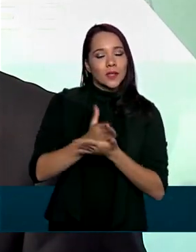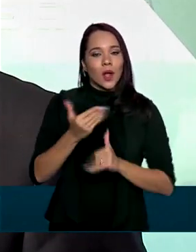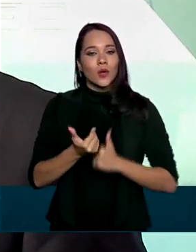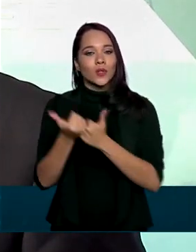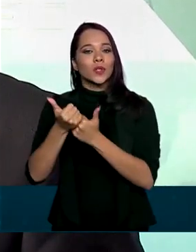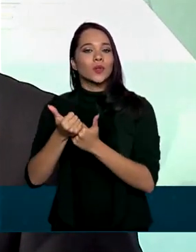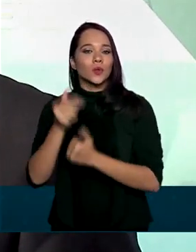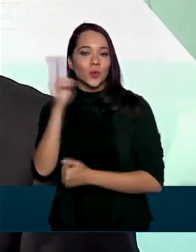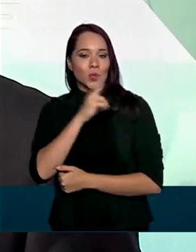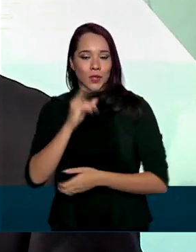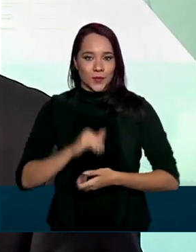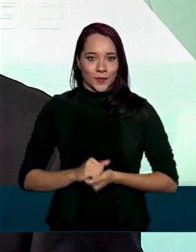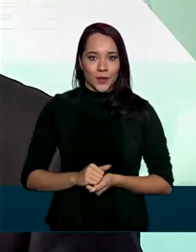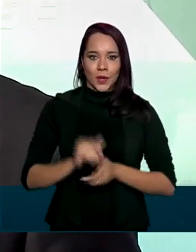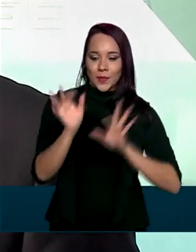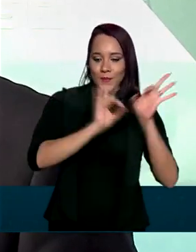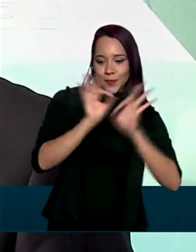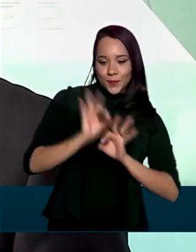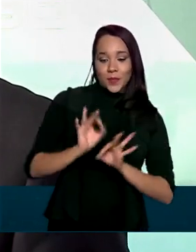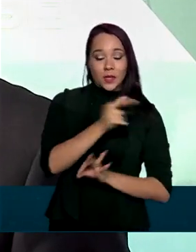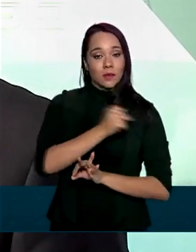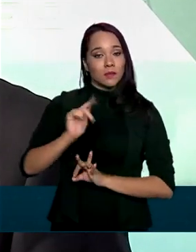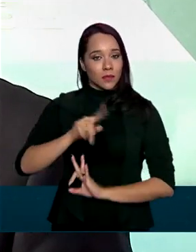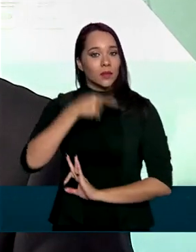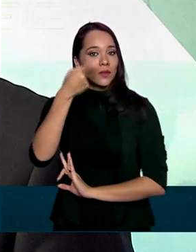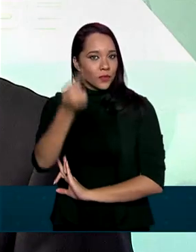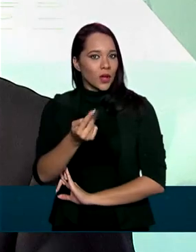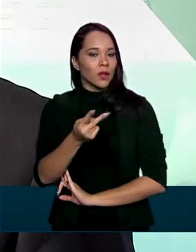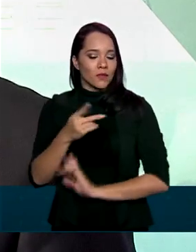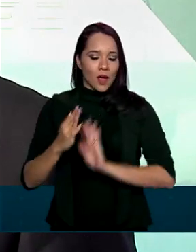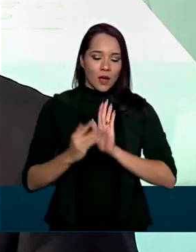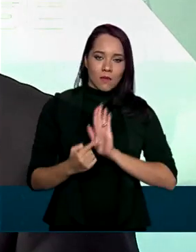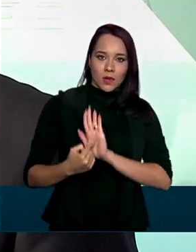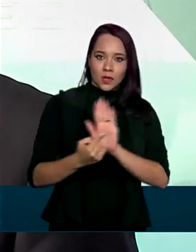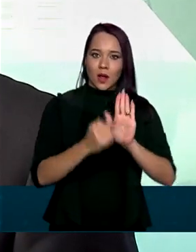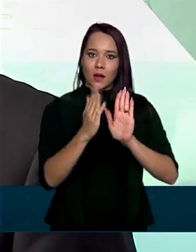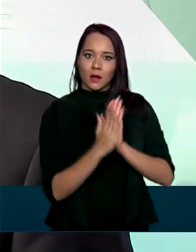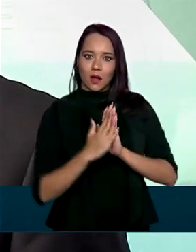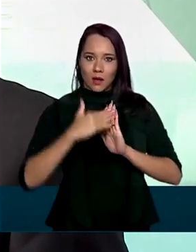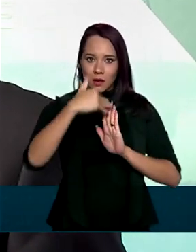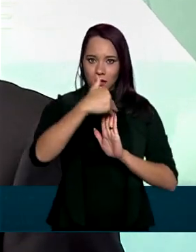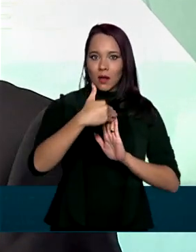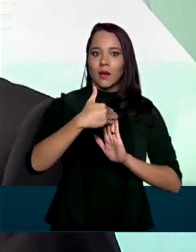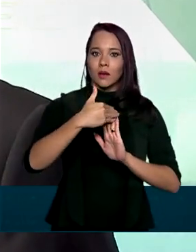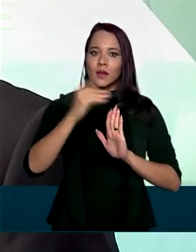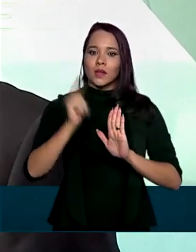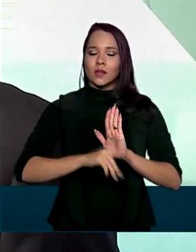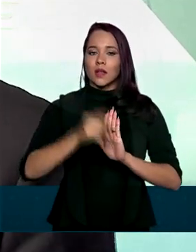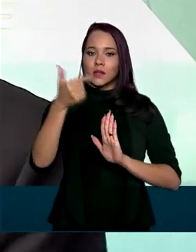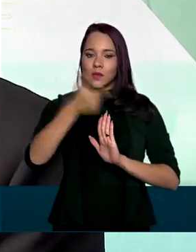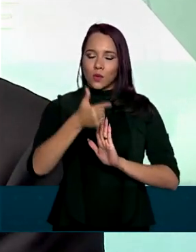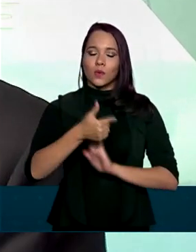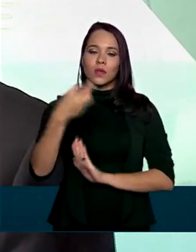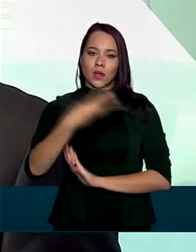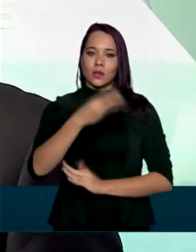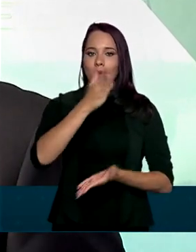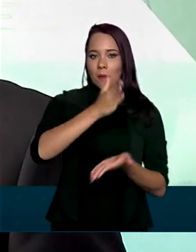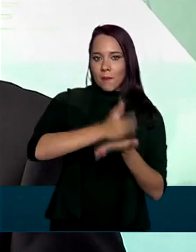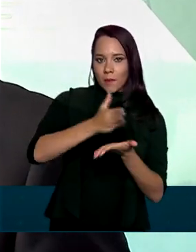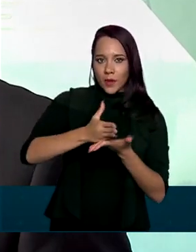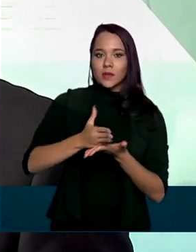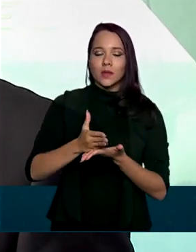preparando, e provavelmente semana que vem, nós vamos poder apresentar o calendário da segunda e terceira parcela, desses